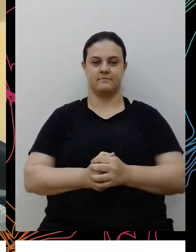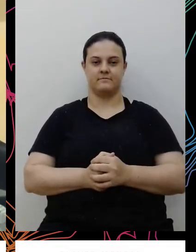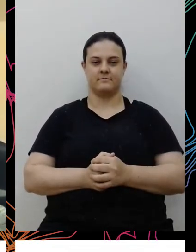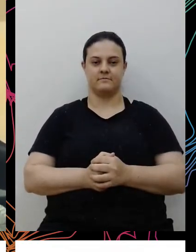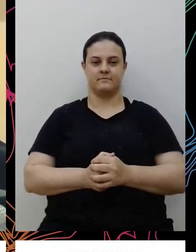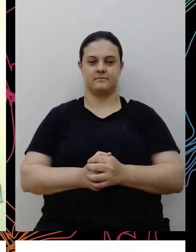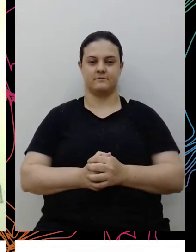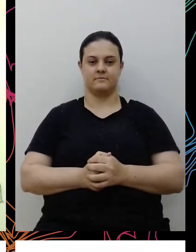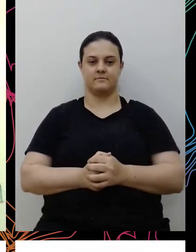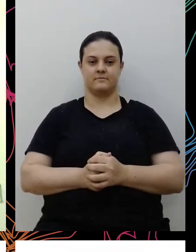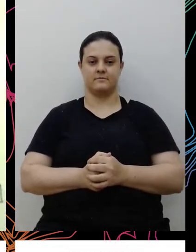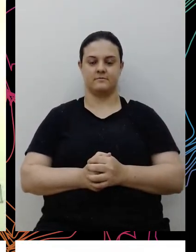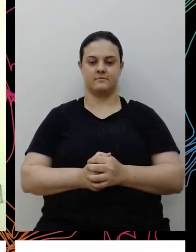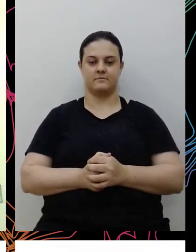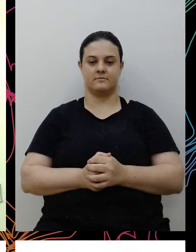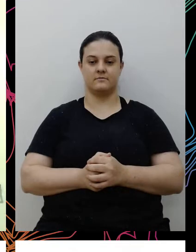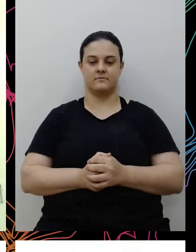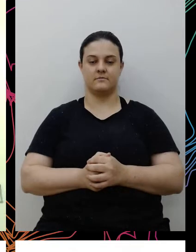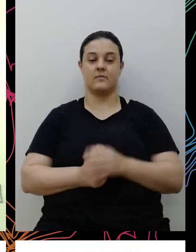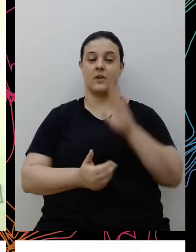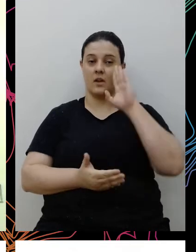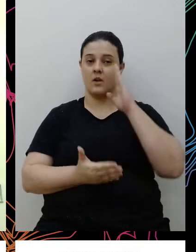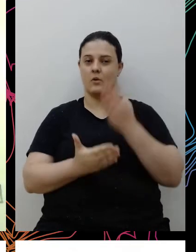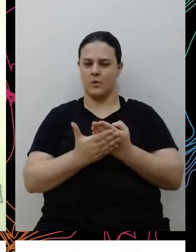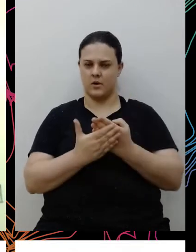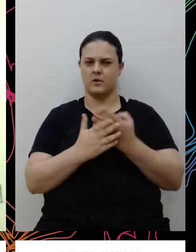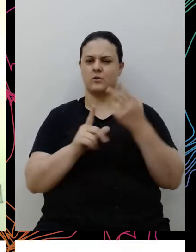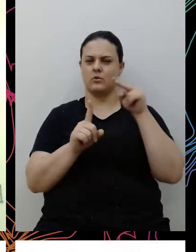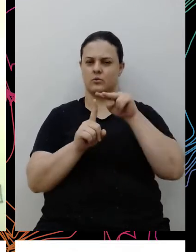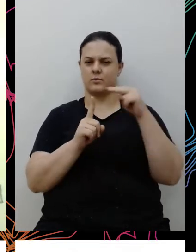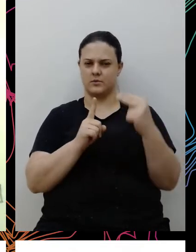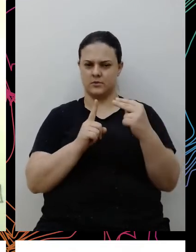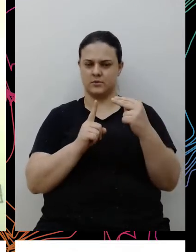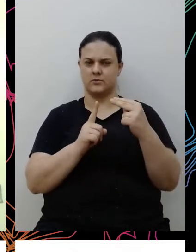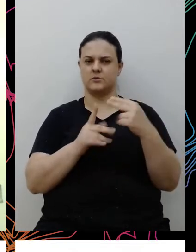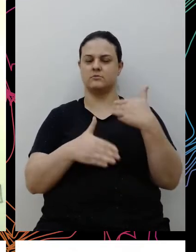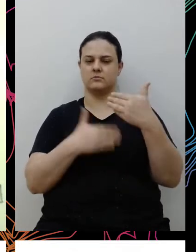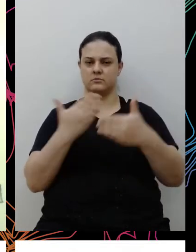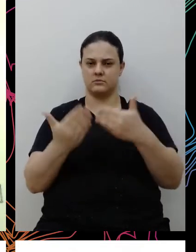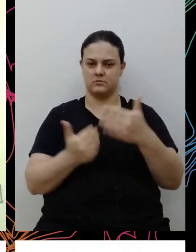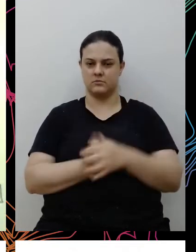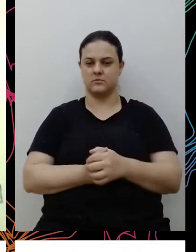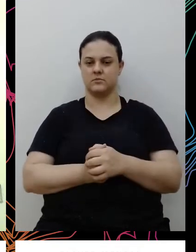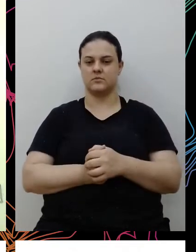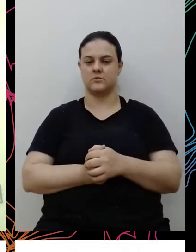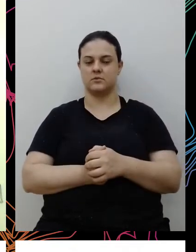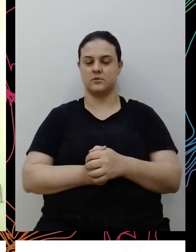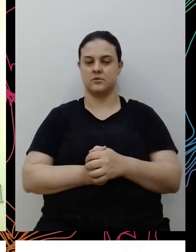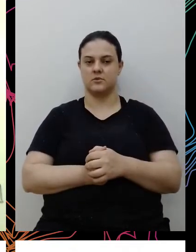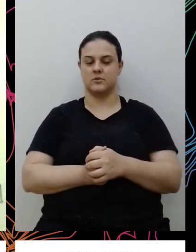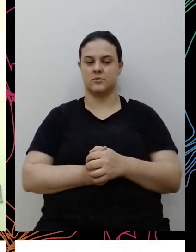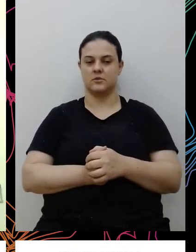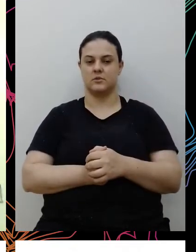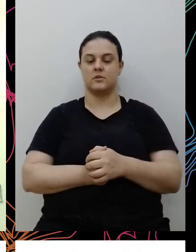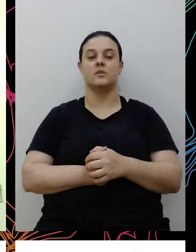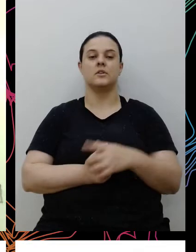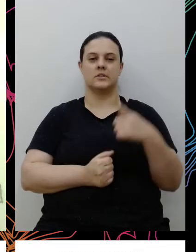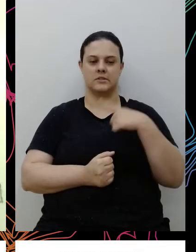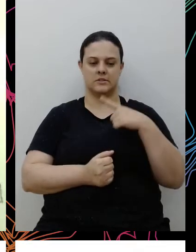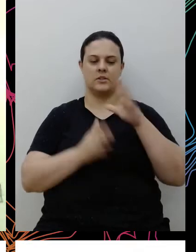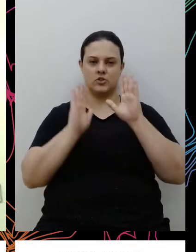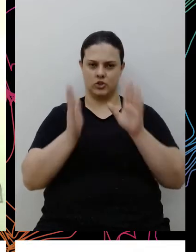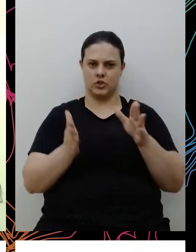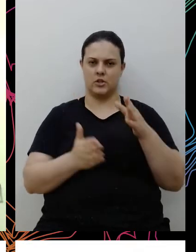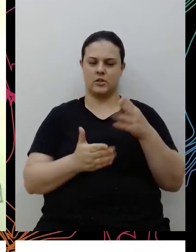Isso eu acredito muito na perspectiva que a gente desenvolva aí aprendizados dentro do que a gente já tem,